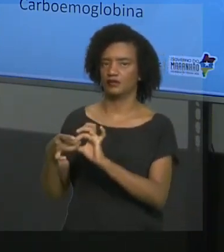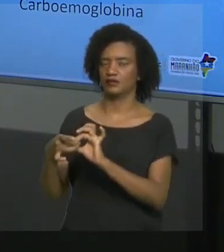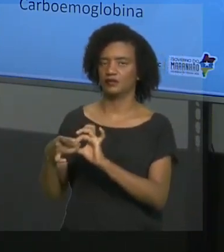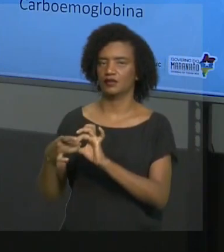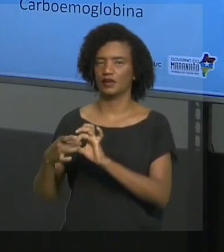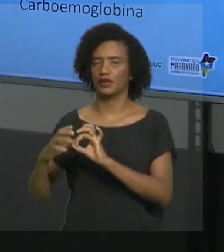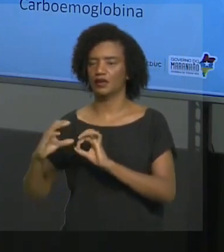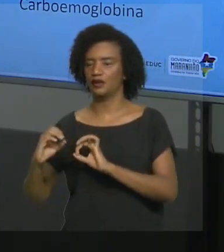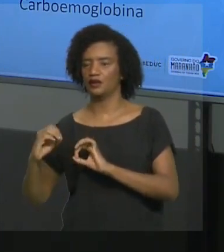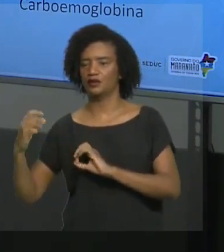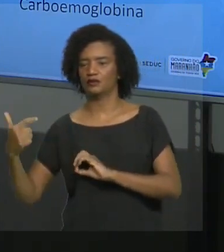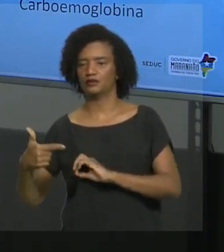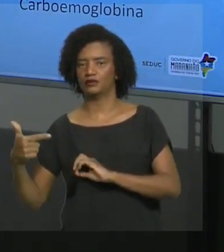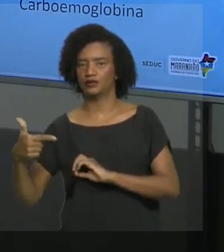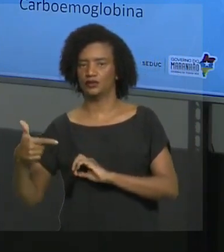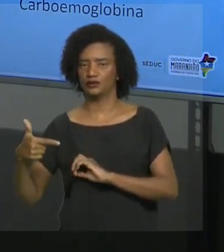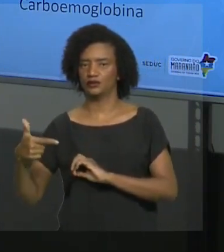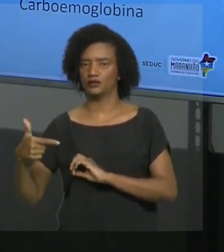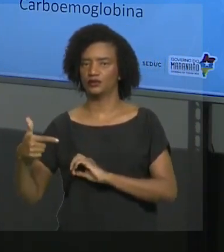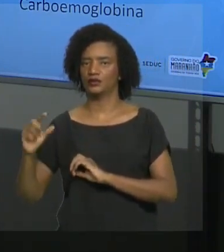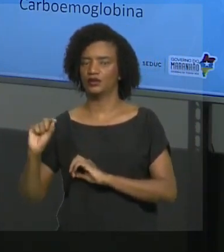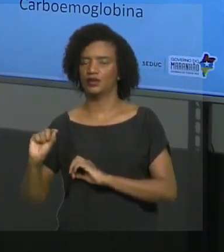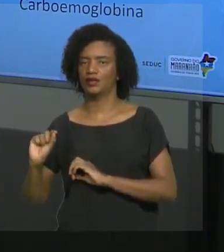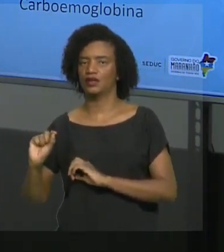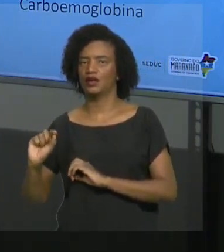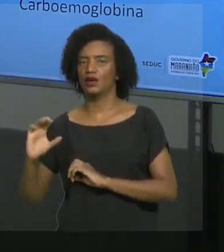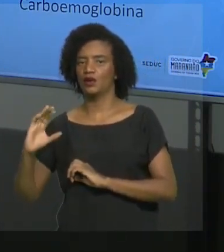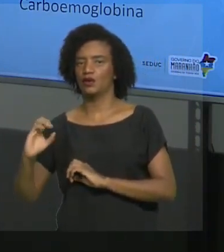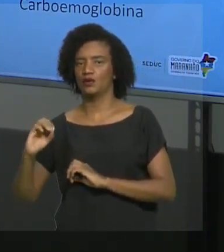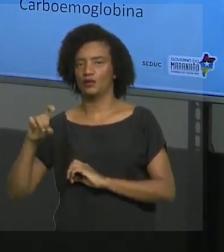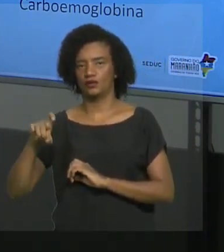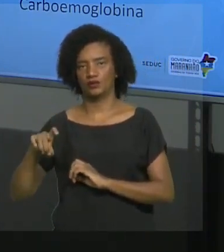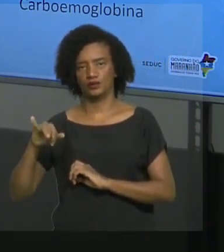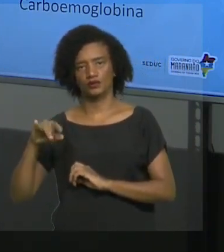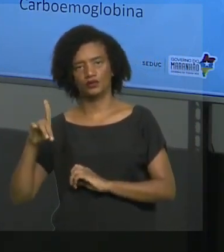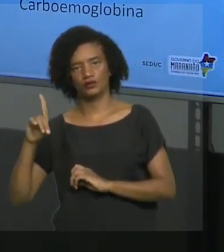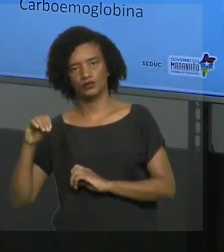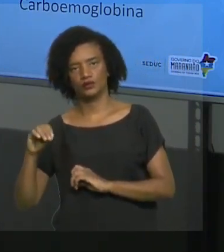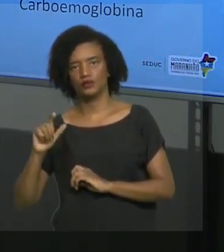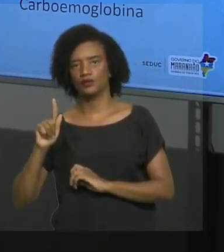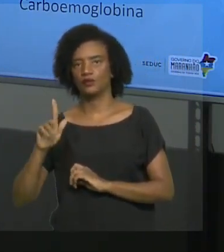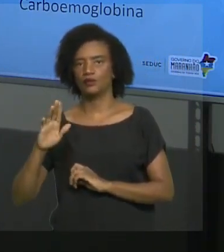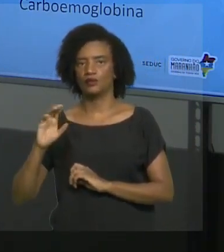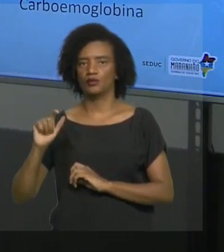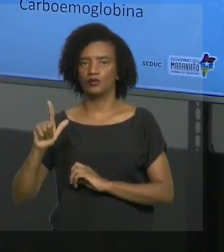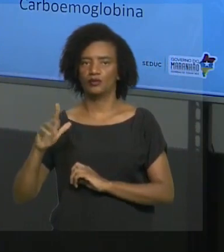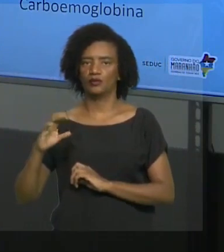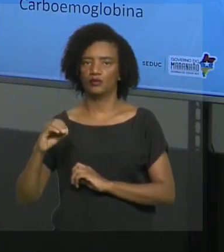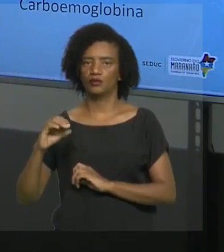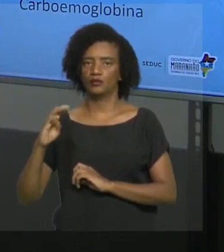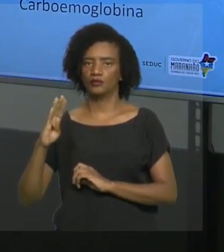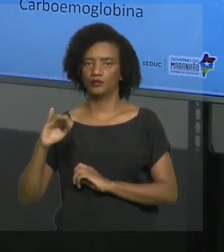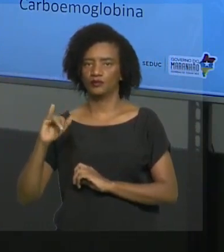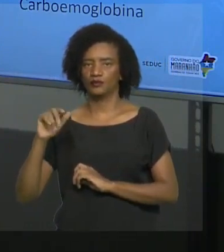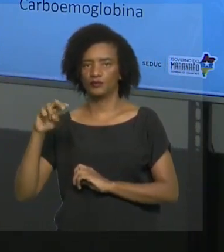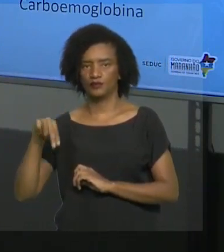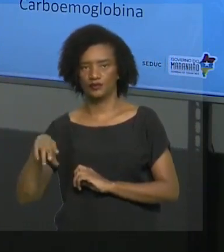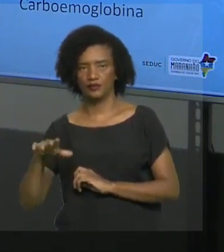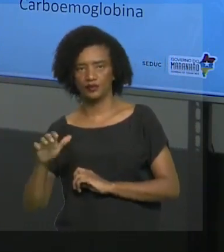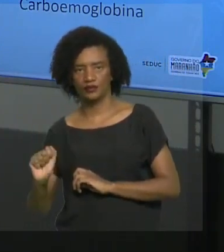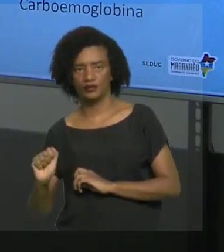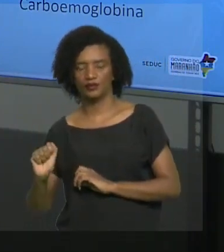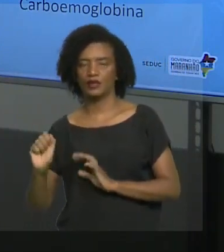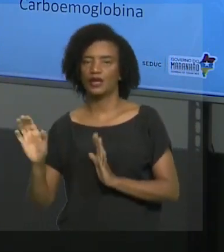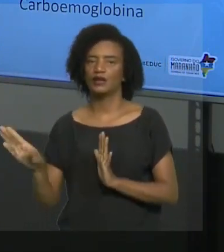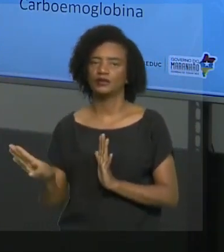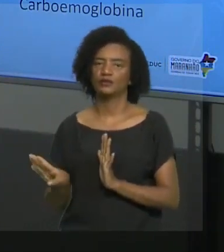complexo oxiemoglobina, ele vai ser distribuído para todo o corpo. E quando chega nos tecidos, no caso desse lado aqui da figura,